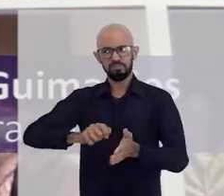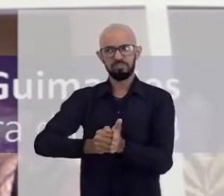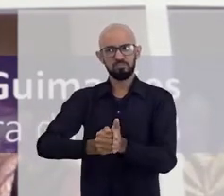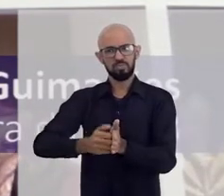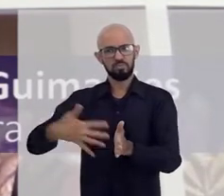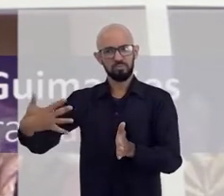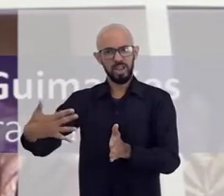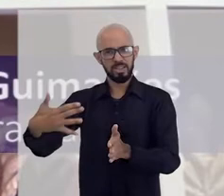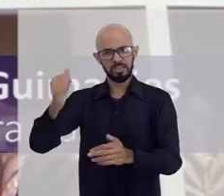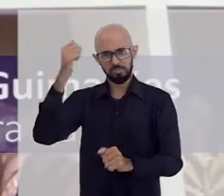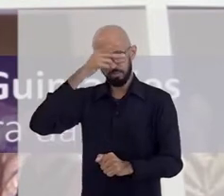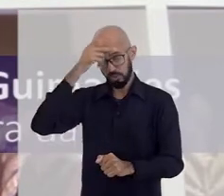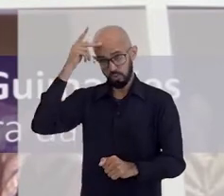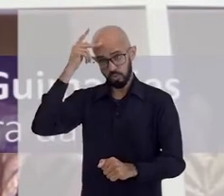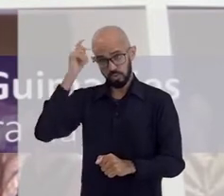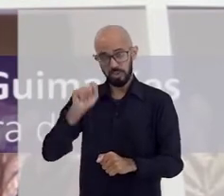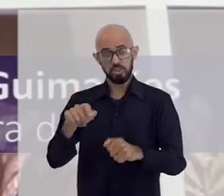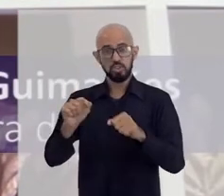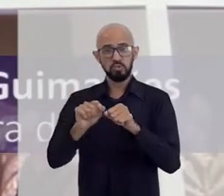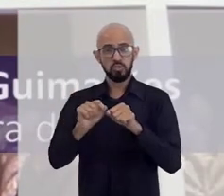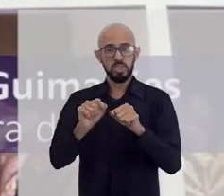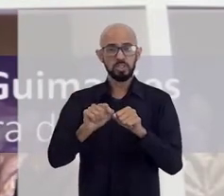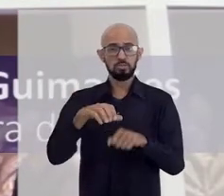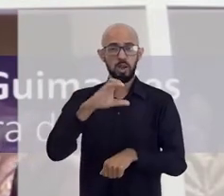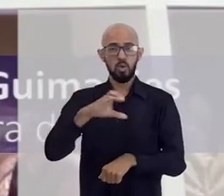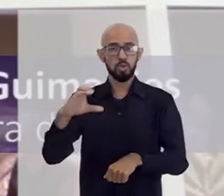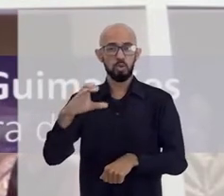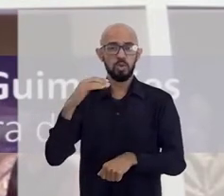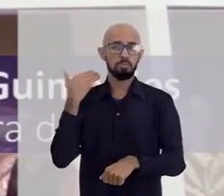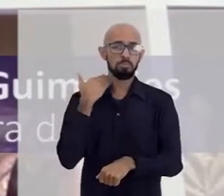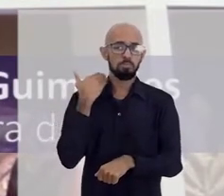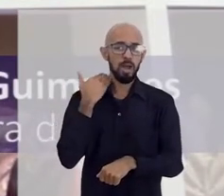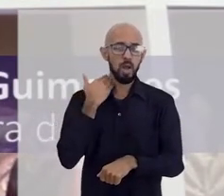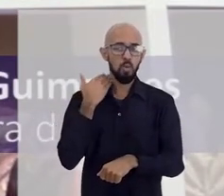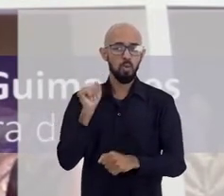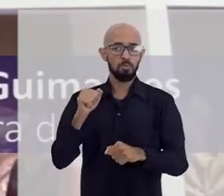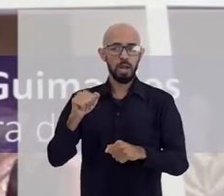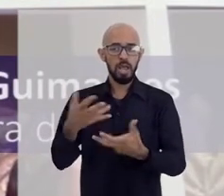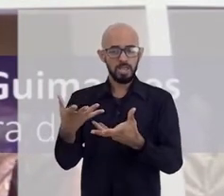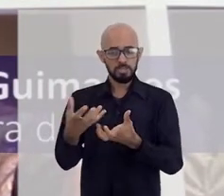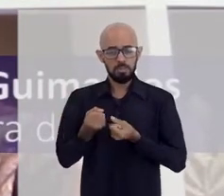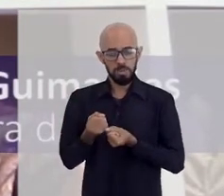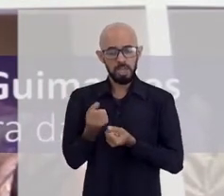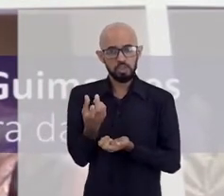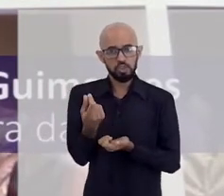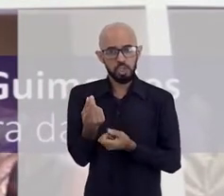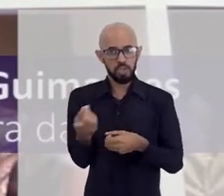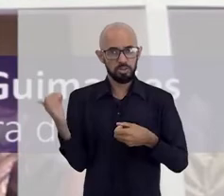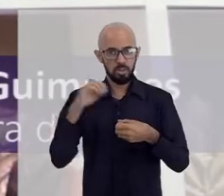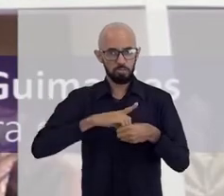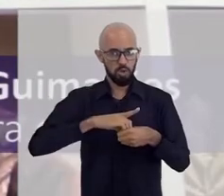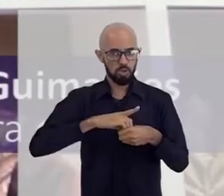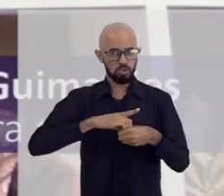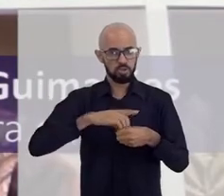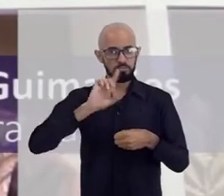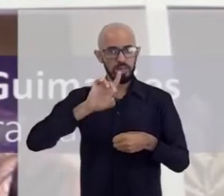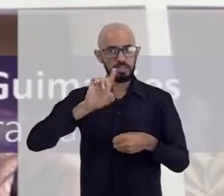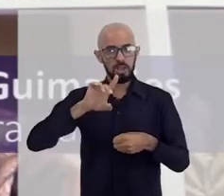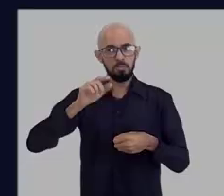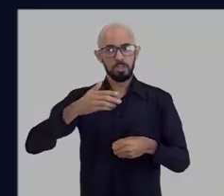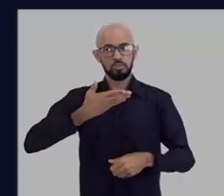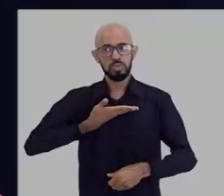por várias IFES. Abrimos uma conta junto à FAPEX para receber as contribuições financeiras, especialmente dos colegas de outras